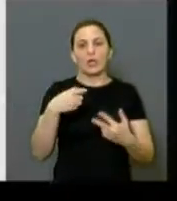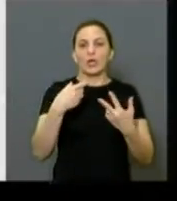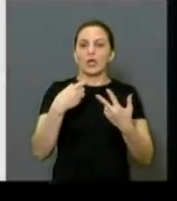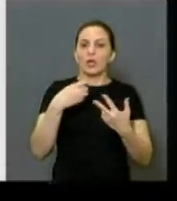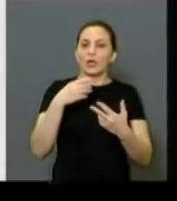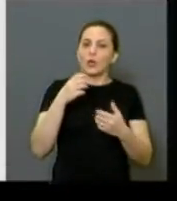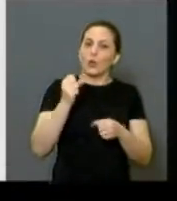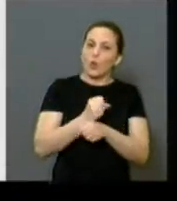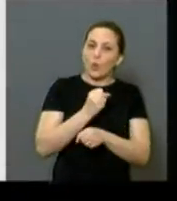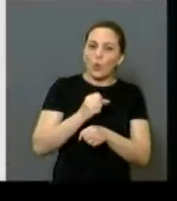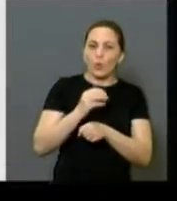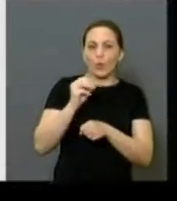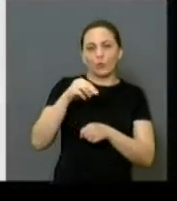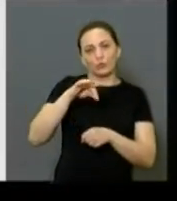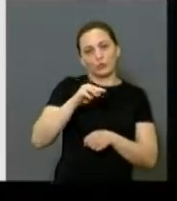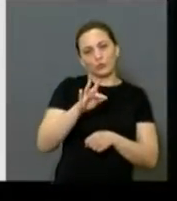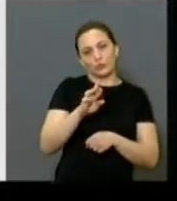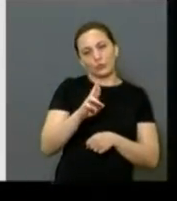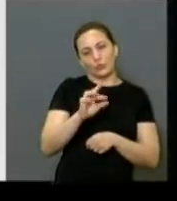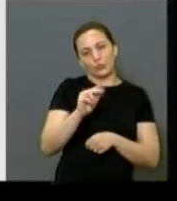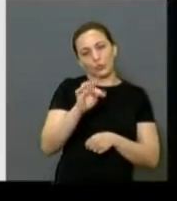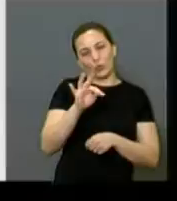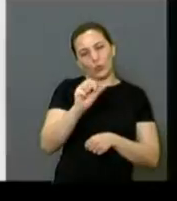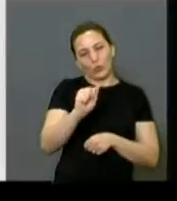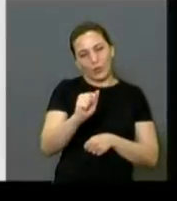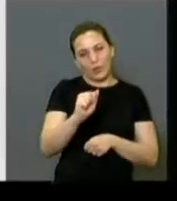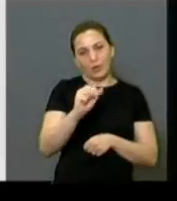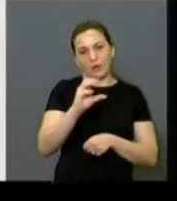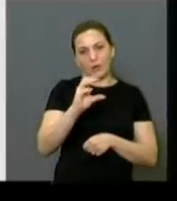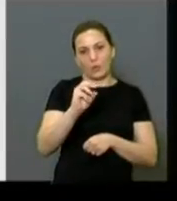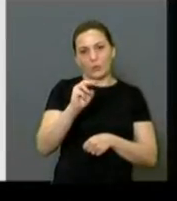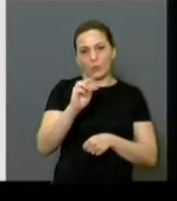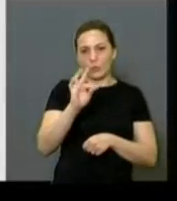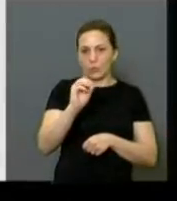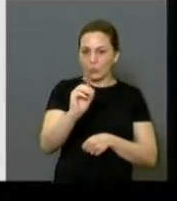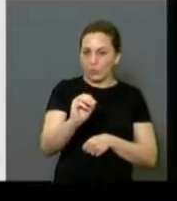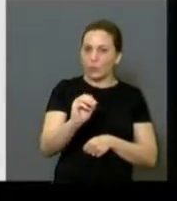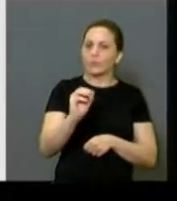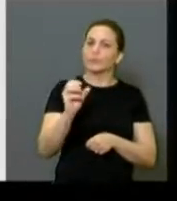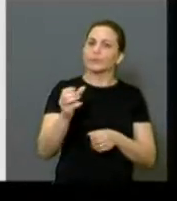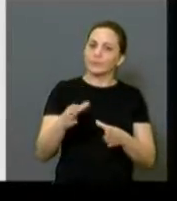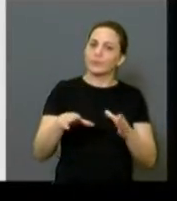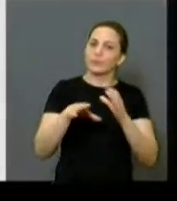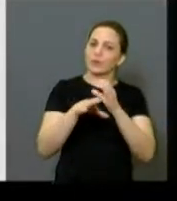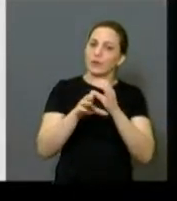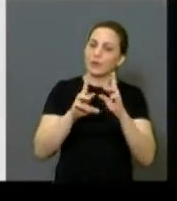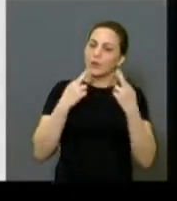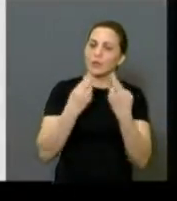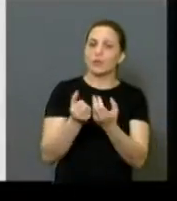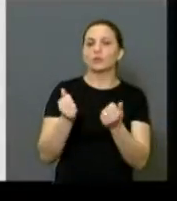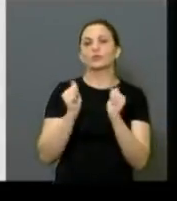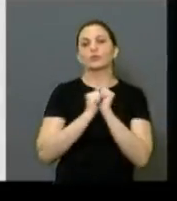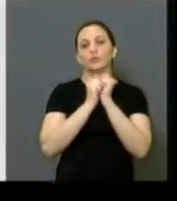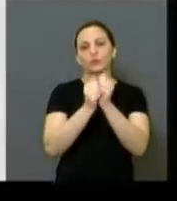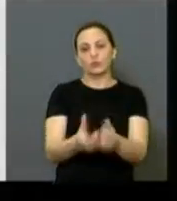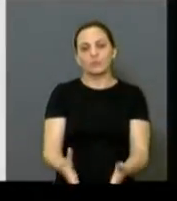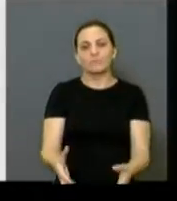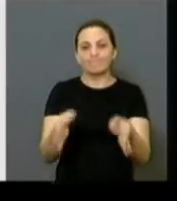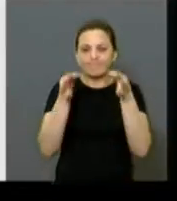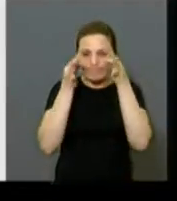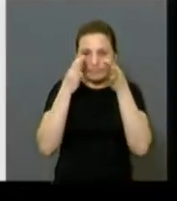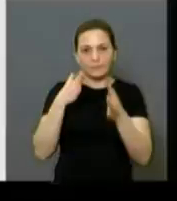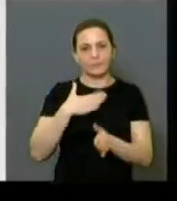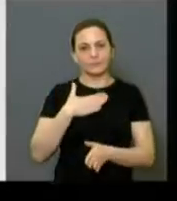Couto e Avelar, que hoje eu estive reunido com ele, com o prefeito, com o secretário Boi. Tive uma atenção muito